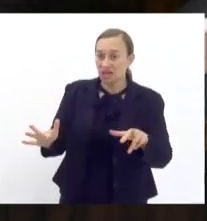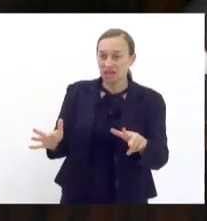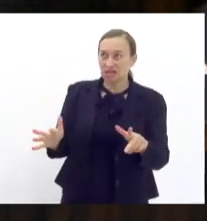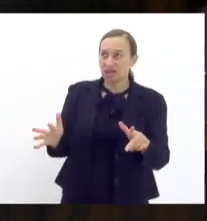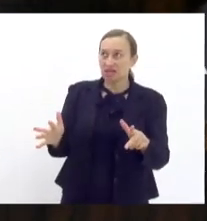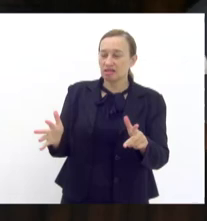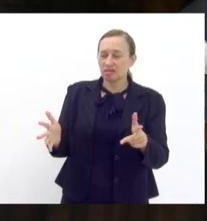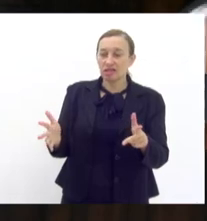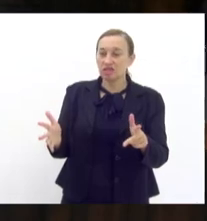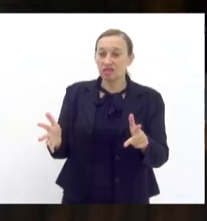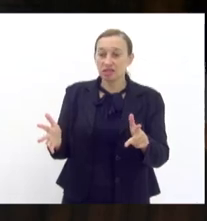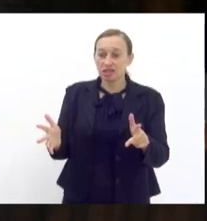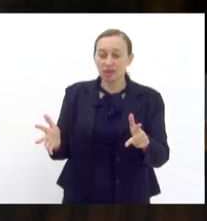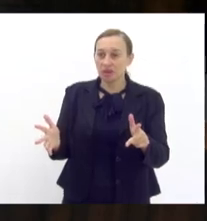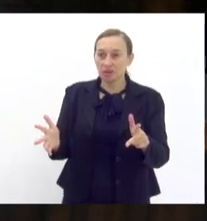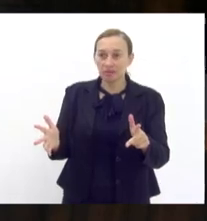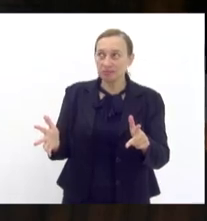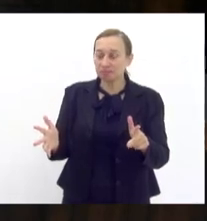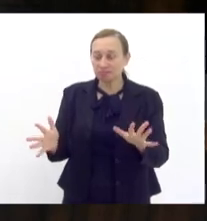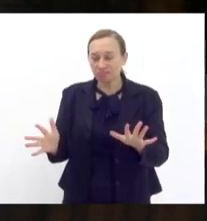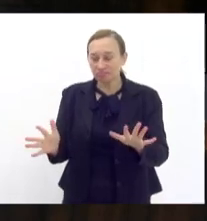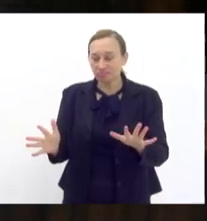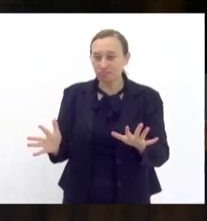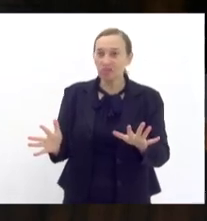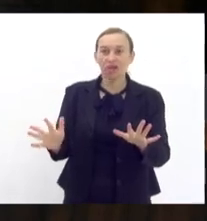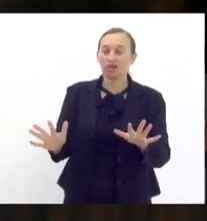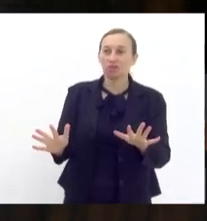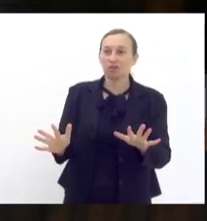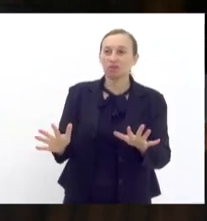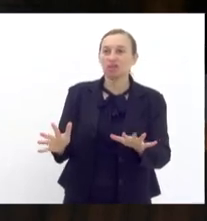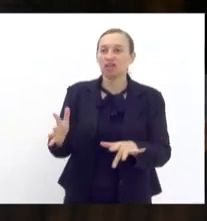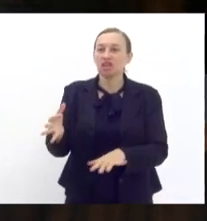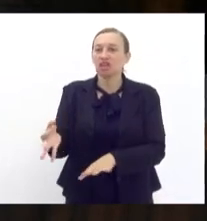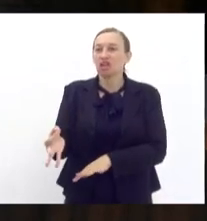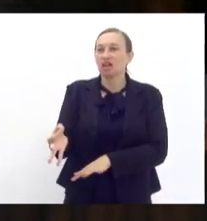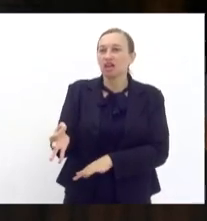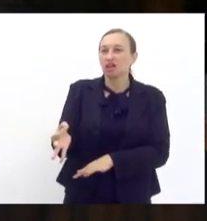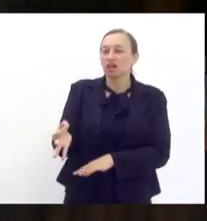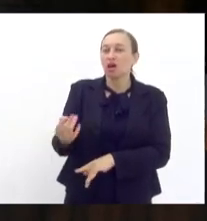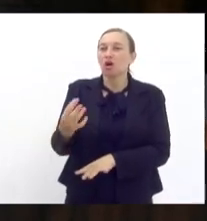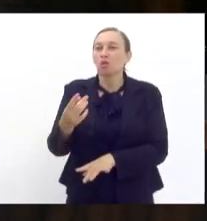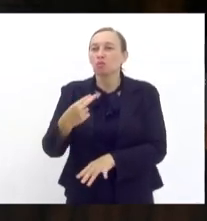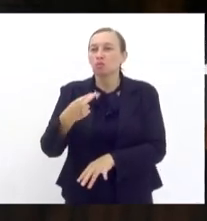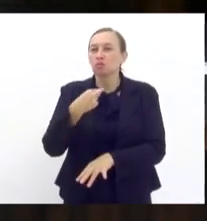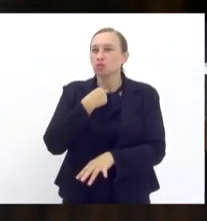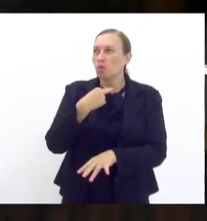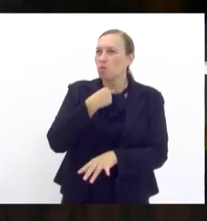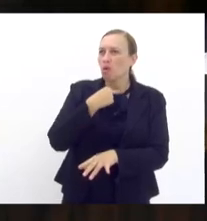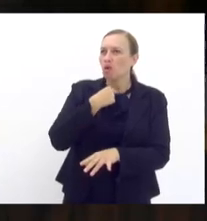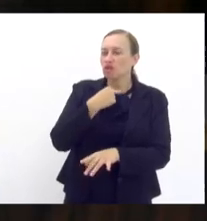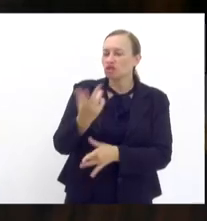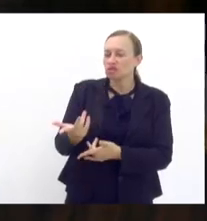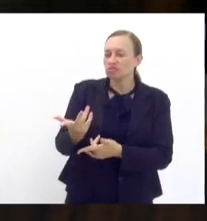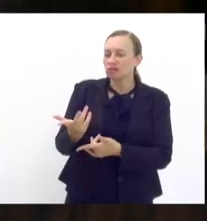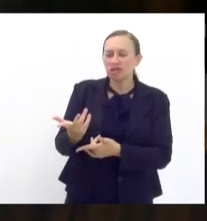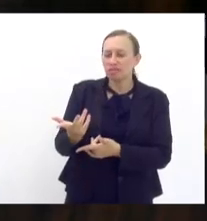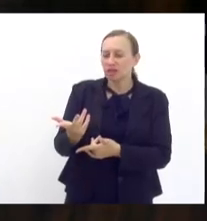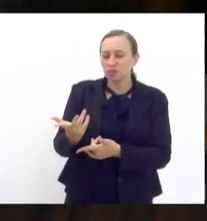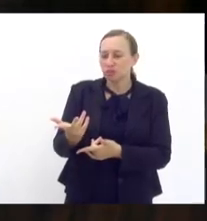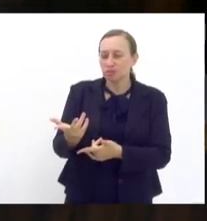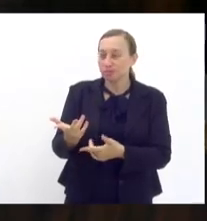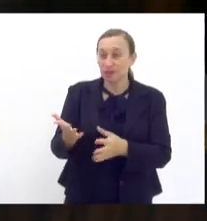pode haver algo que eu não possa falar porque senão nós estamos numa democracia estamos numa ditadura